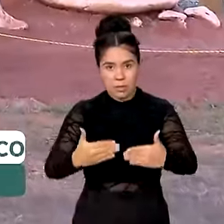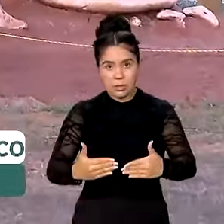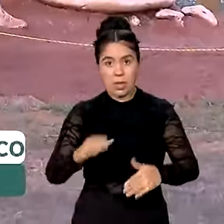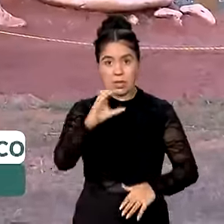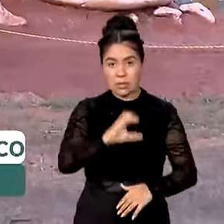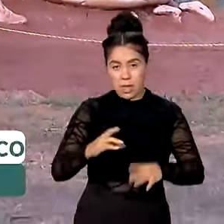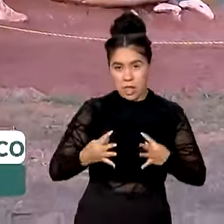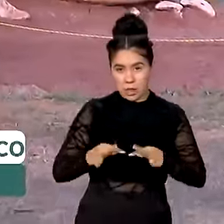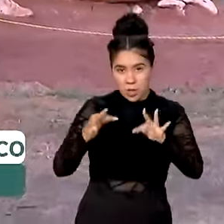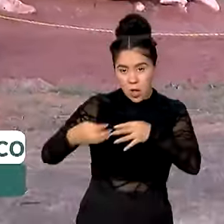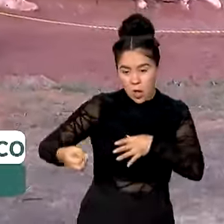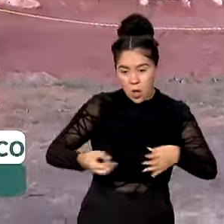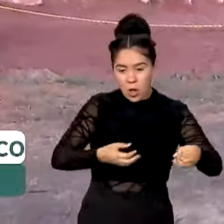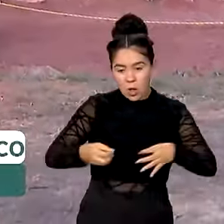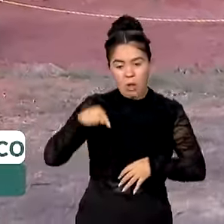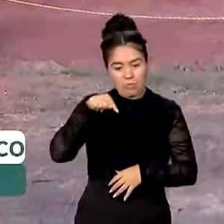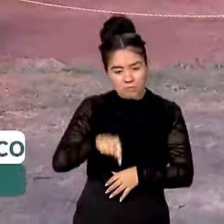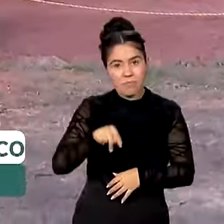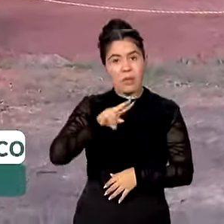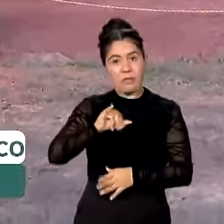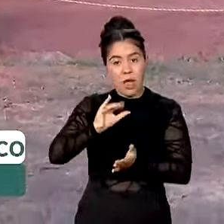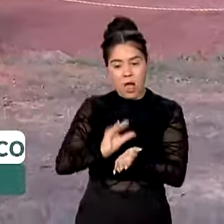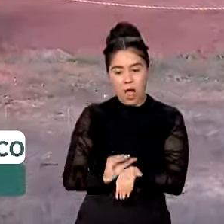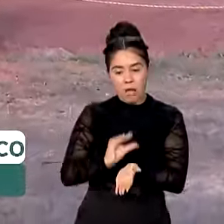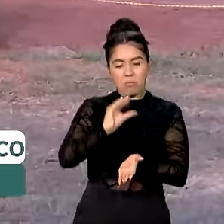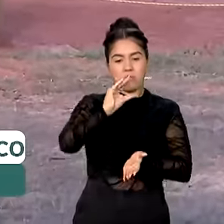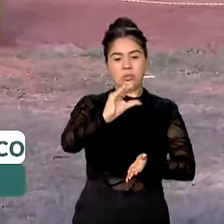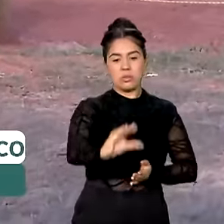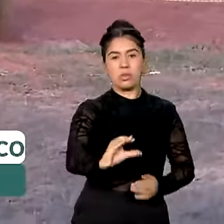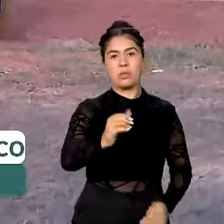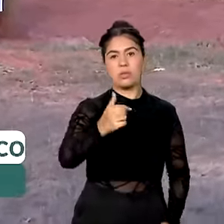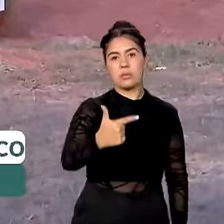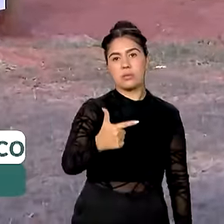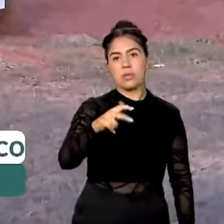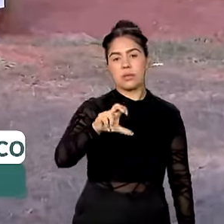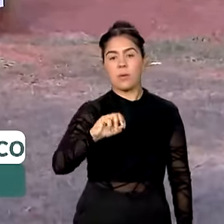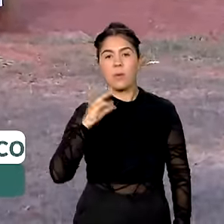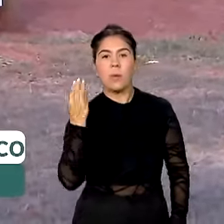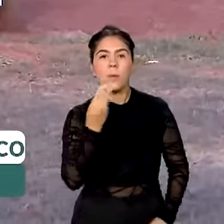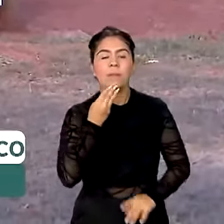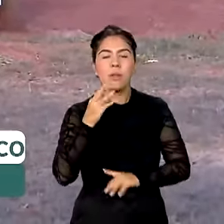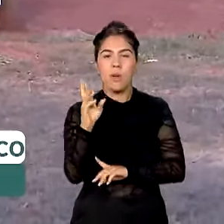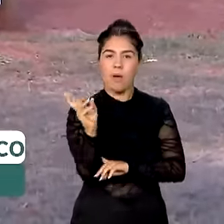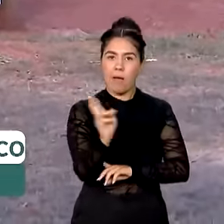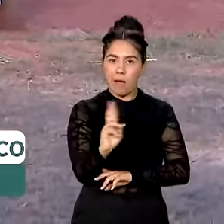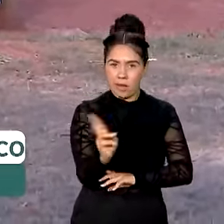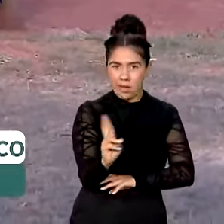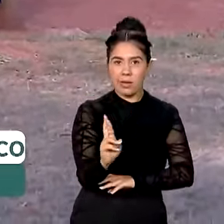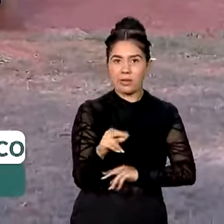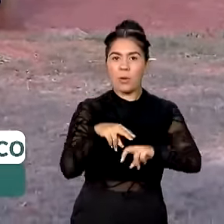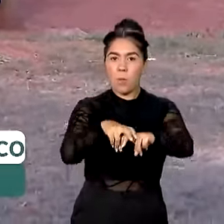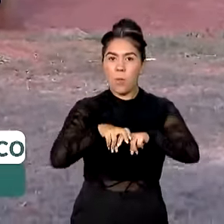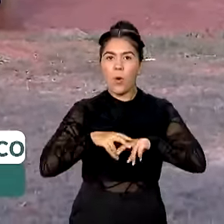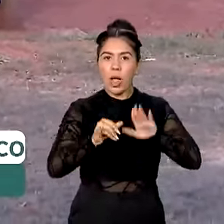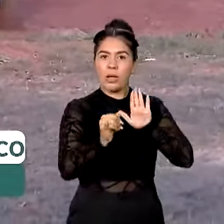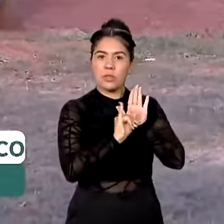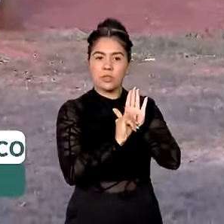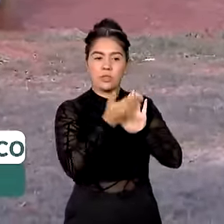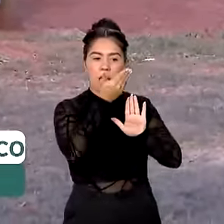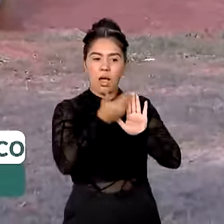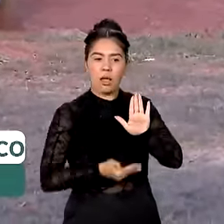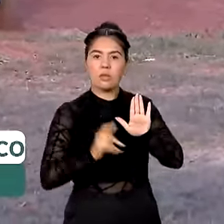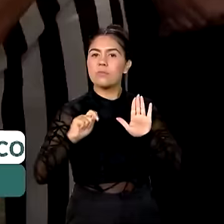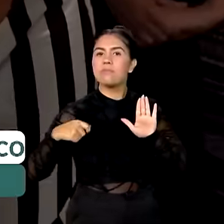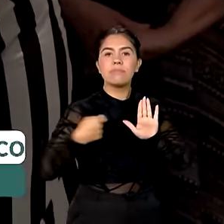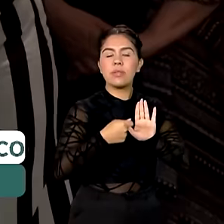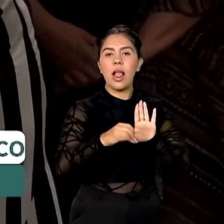Tecnologia e Inovação vai investir 250 milhões de reais por meio do edital Identidade